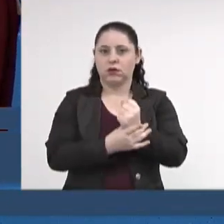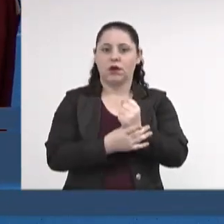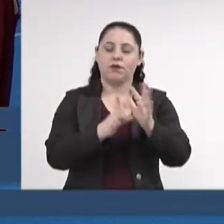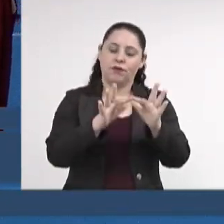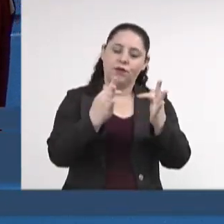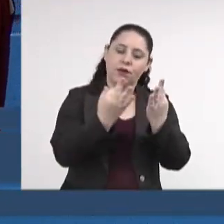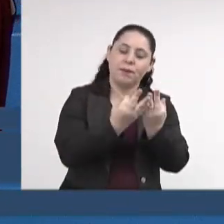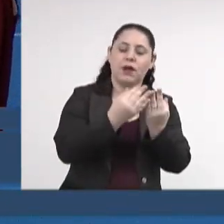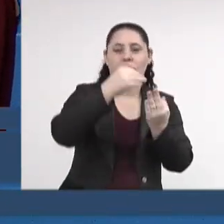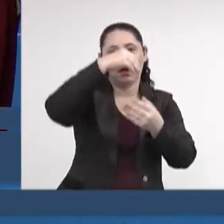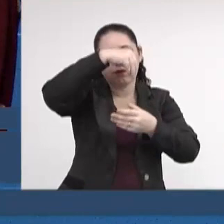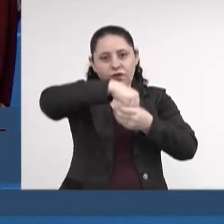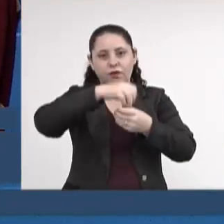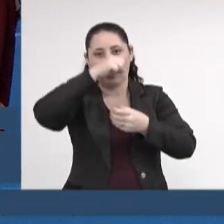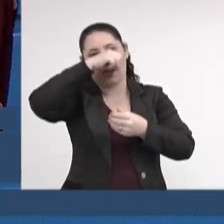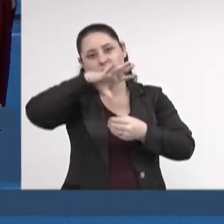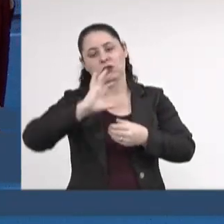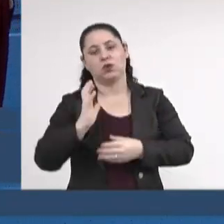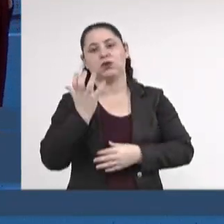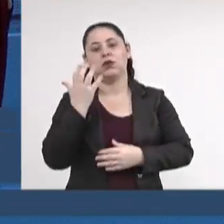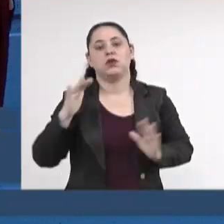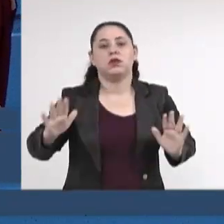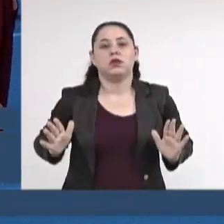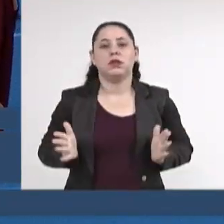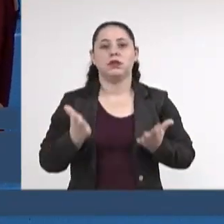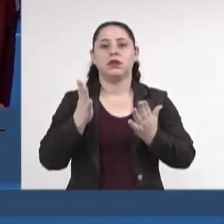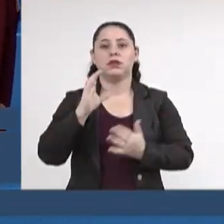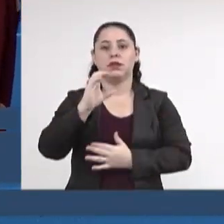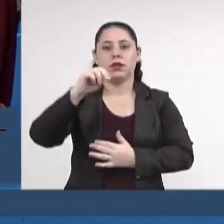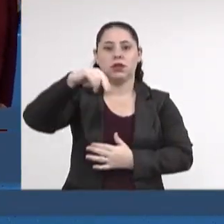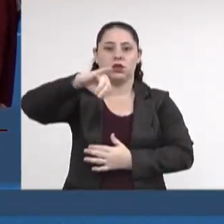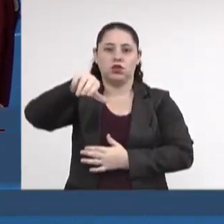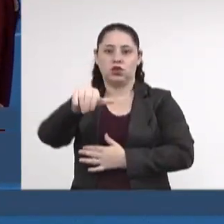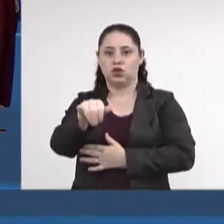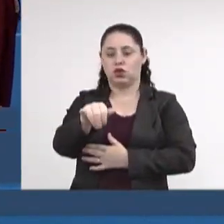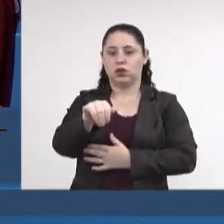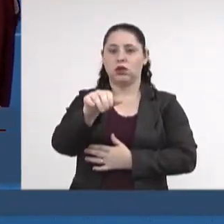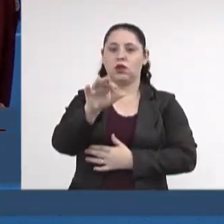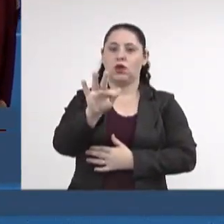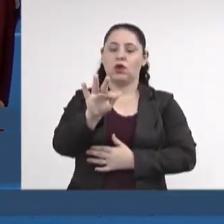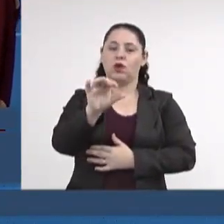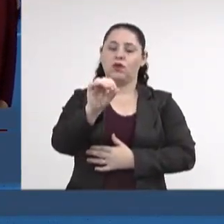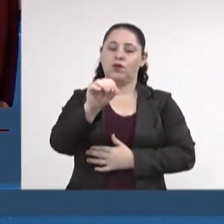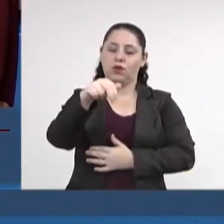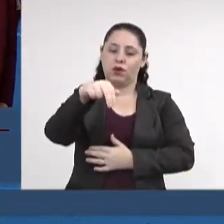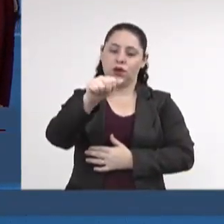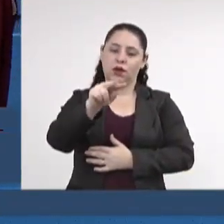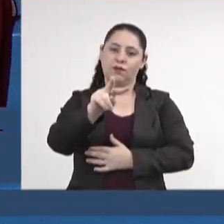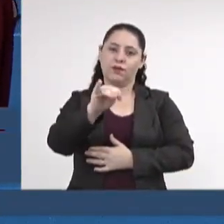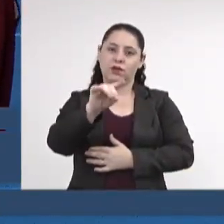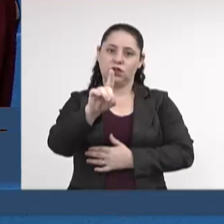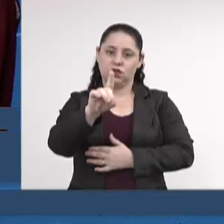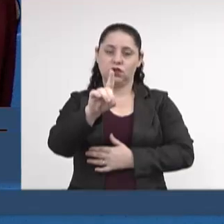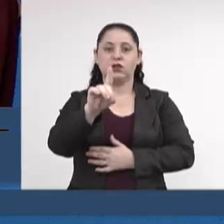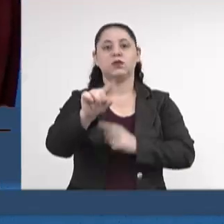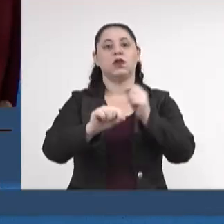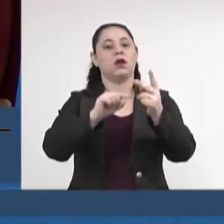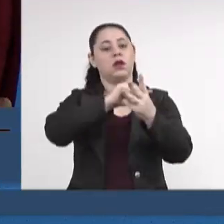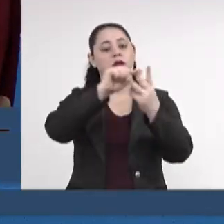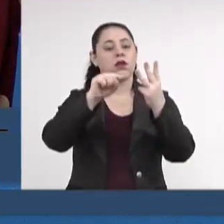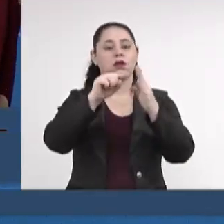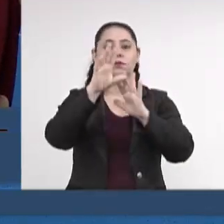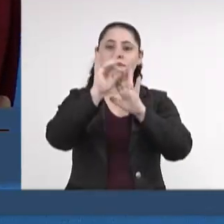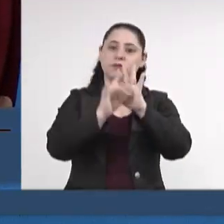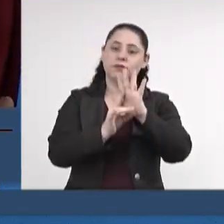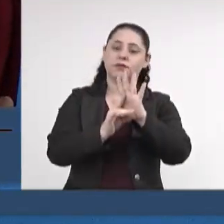e familiar contra a mulher, estimulada pela CNJ e pelo Fonavide, possui três principais fundamentos.